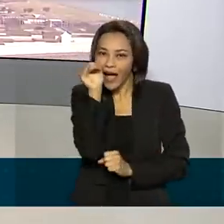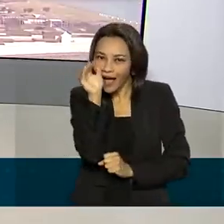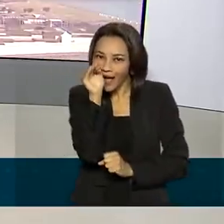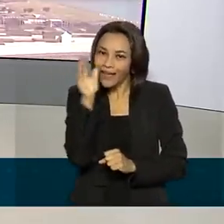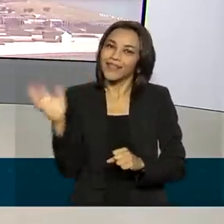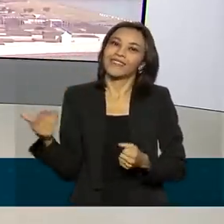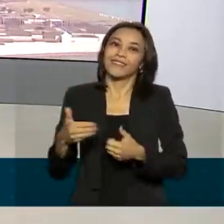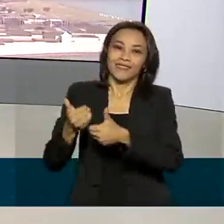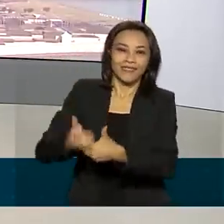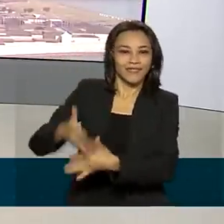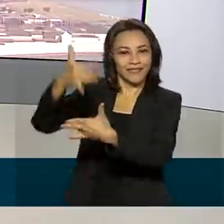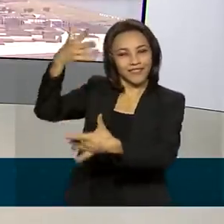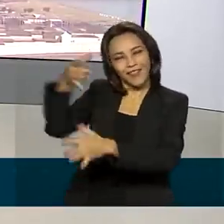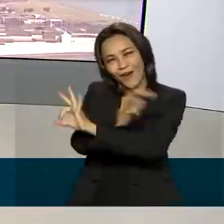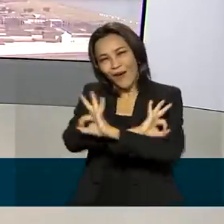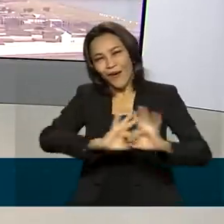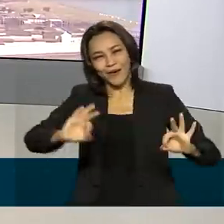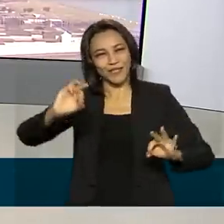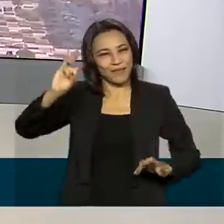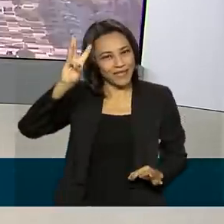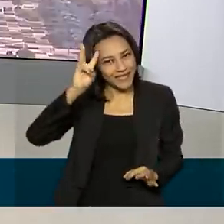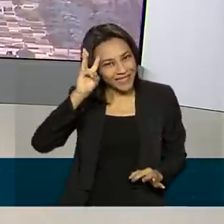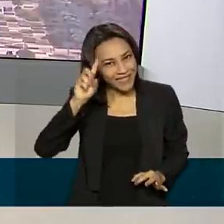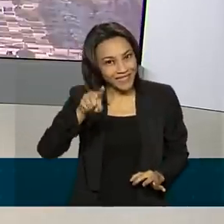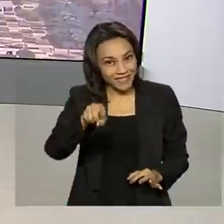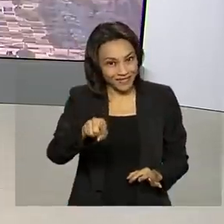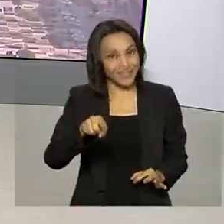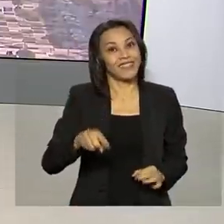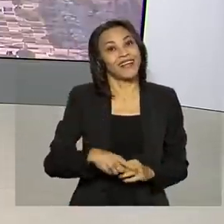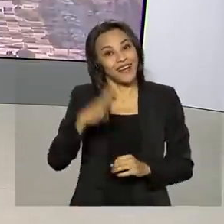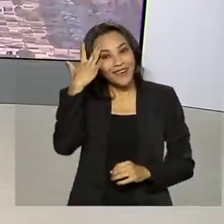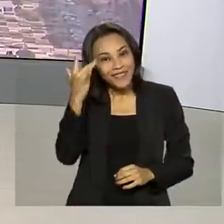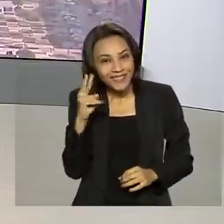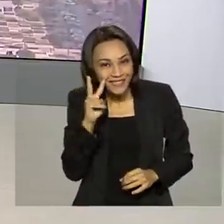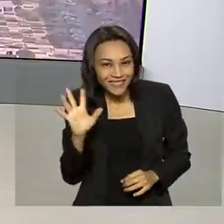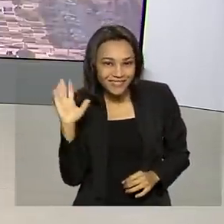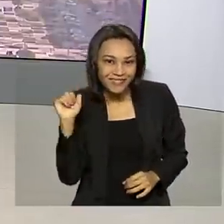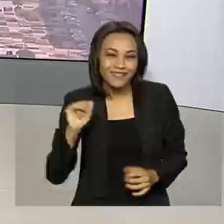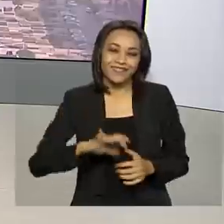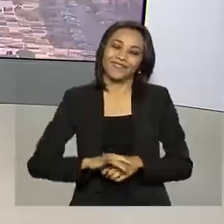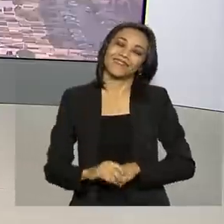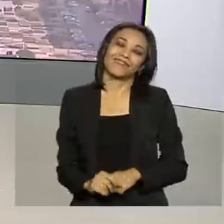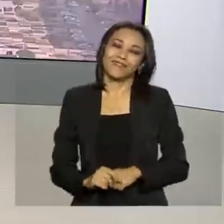sociais. Uma ótima terça-feira para você e a gente volta a se encontrar amanhã. Até lá!